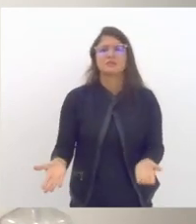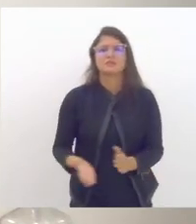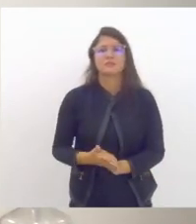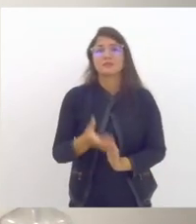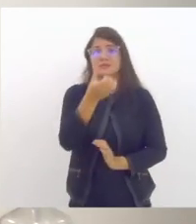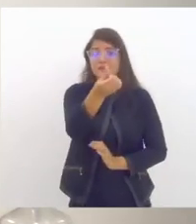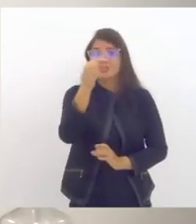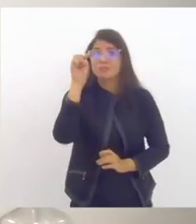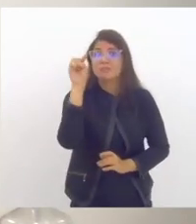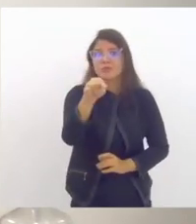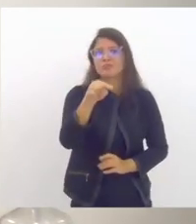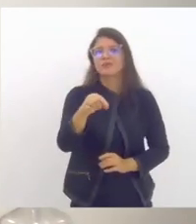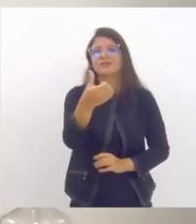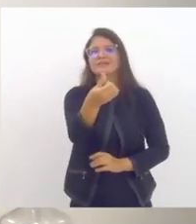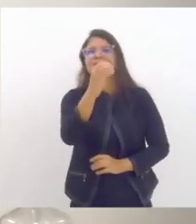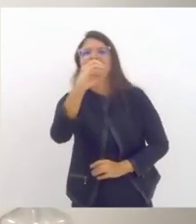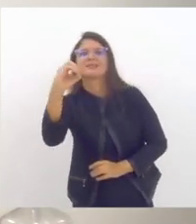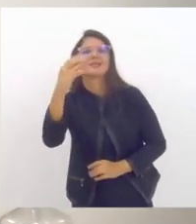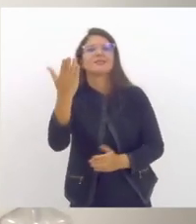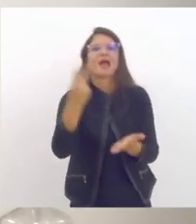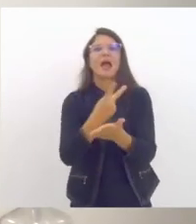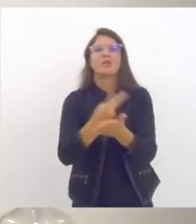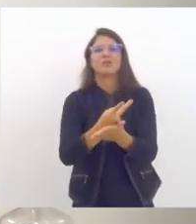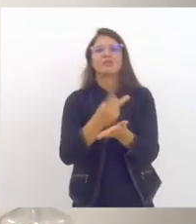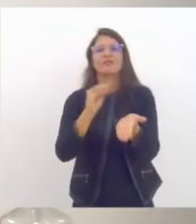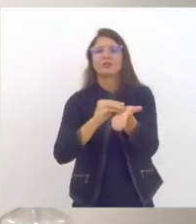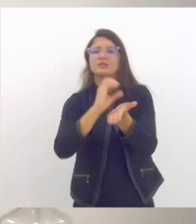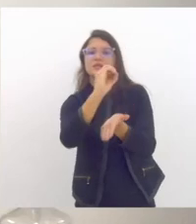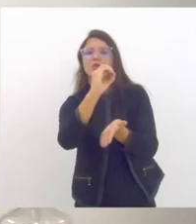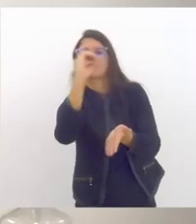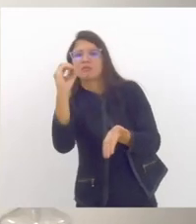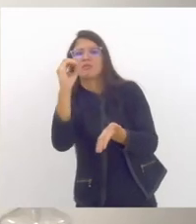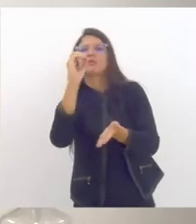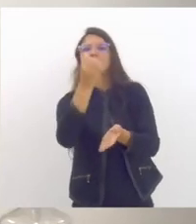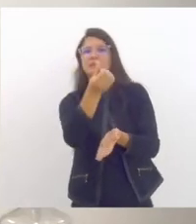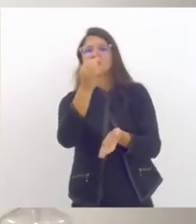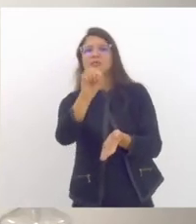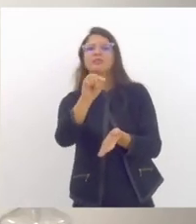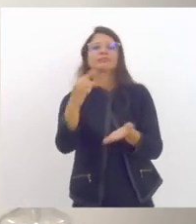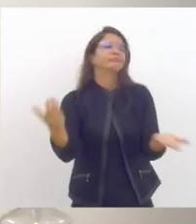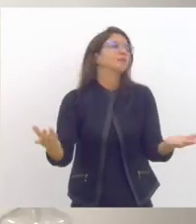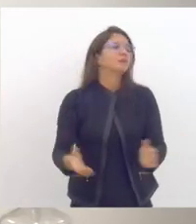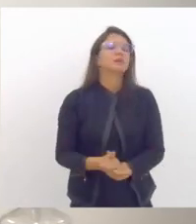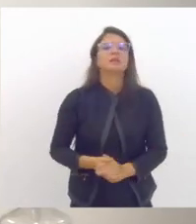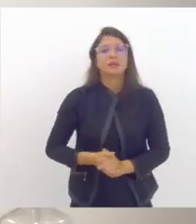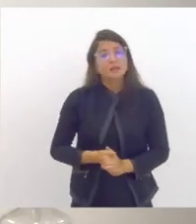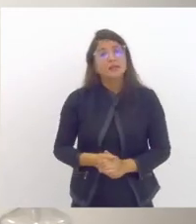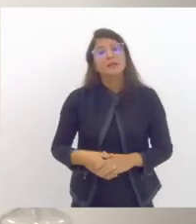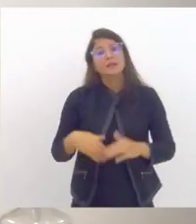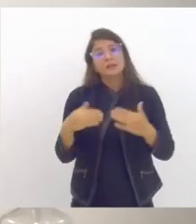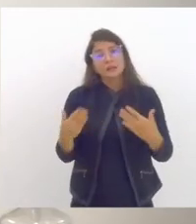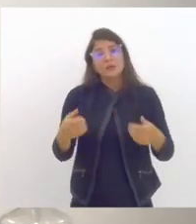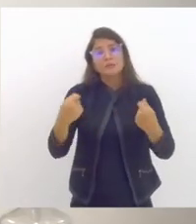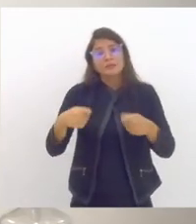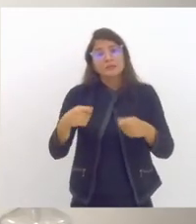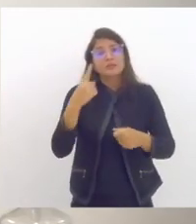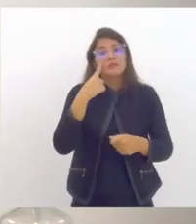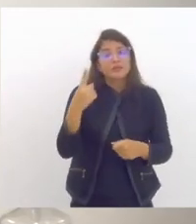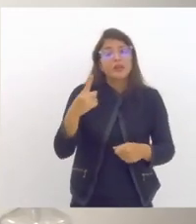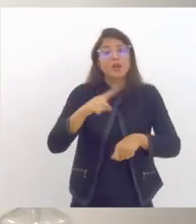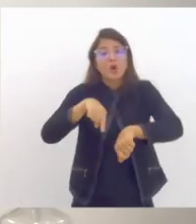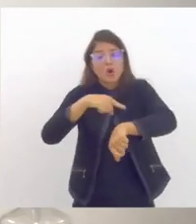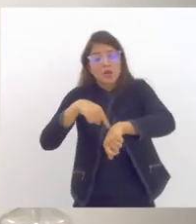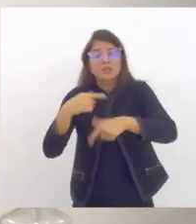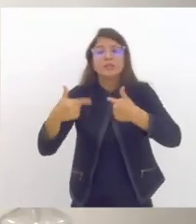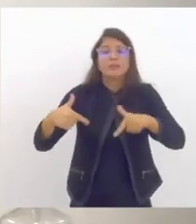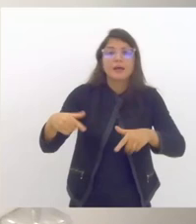precisaríamos de pelo menos 2 mil para que não houvesse estudantes sem aula garantindo que vai se fazer a migração de cargo horário uma luta que a gente